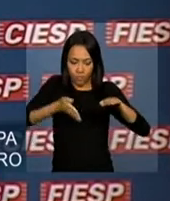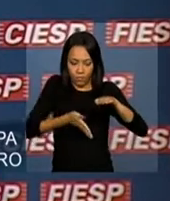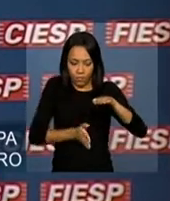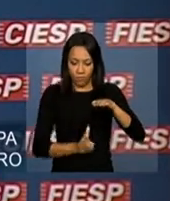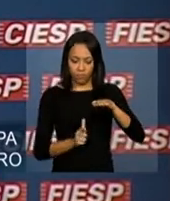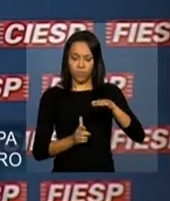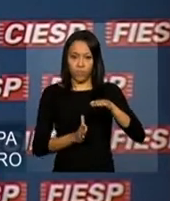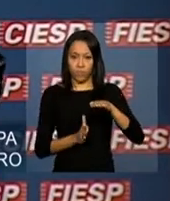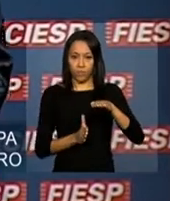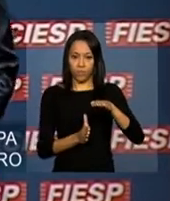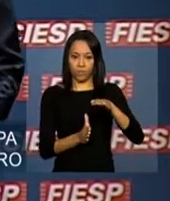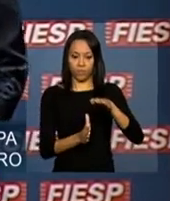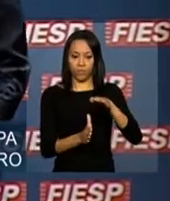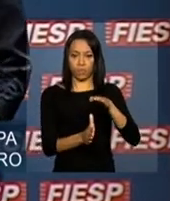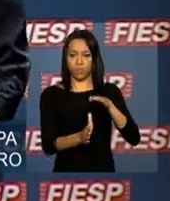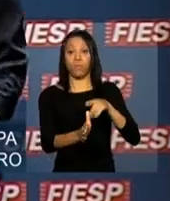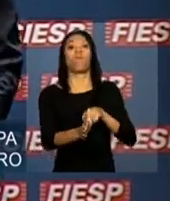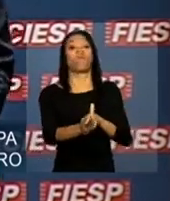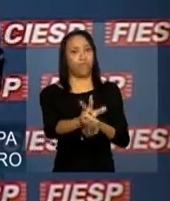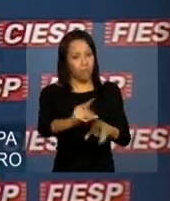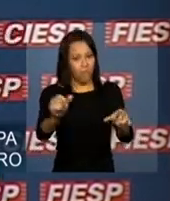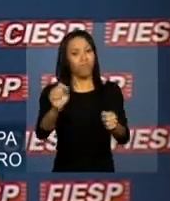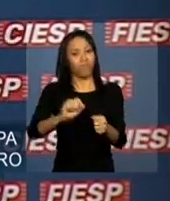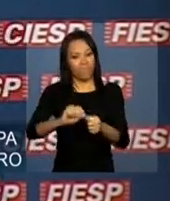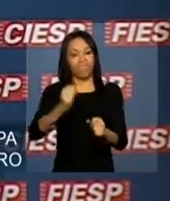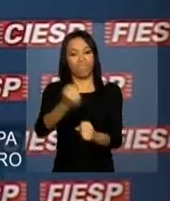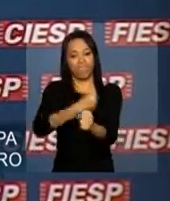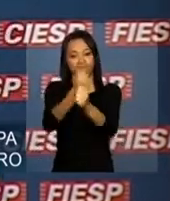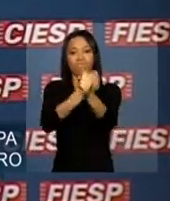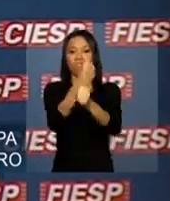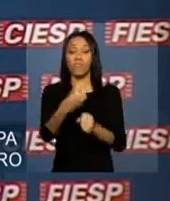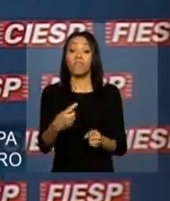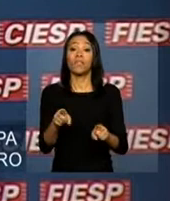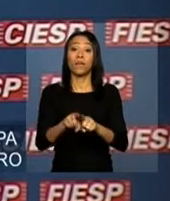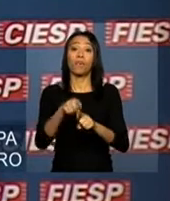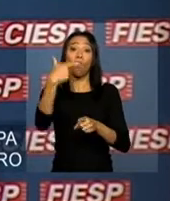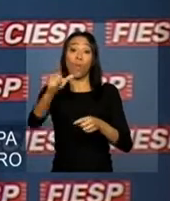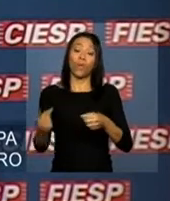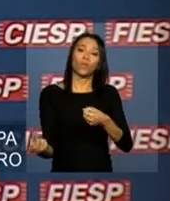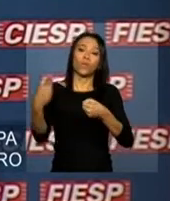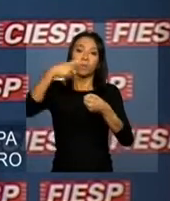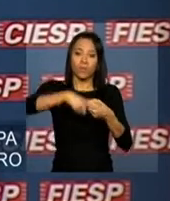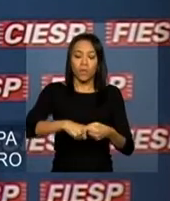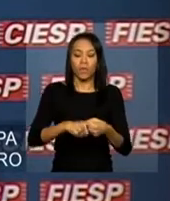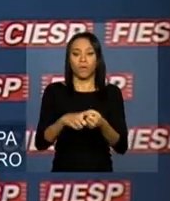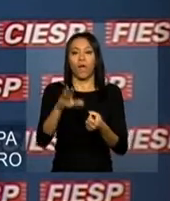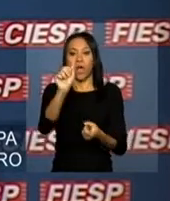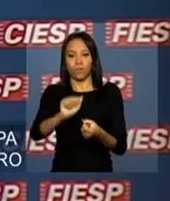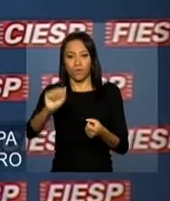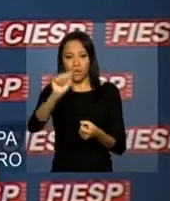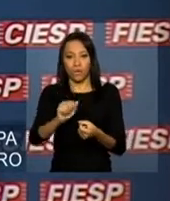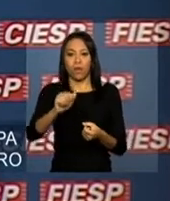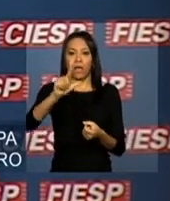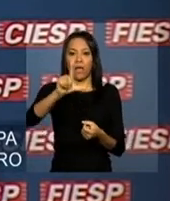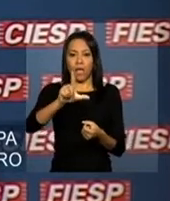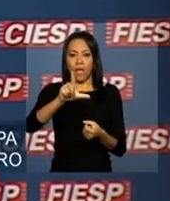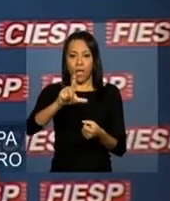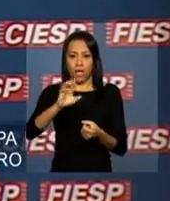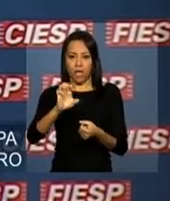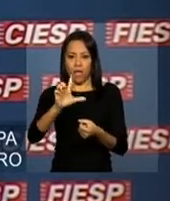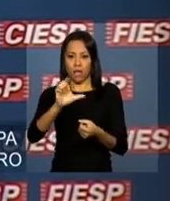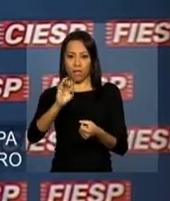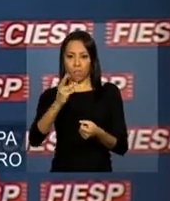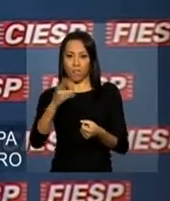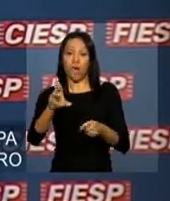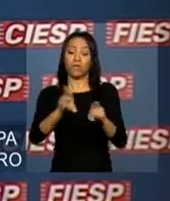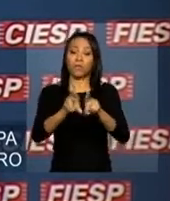Ressalto também a associação entre a Elibras e a francesa Eurocopter para a